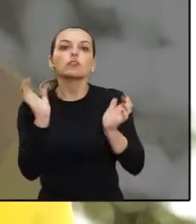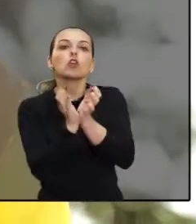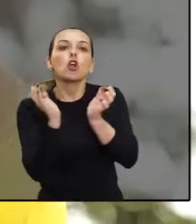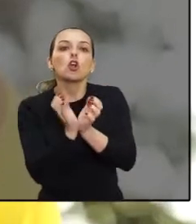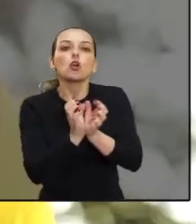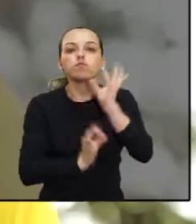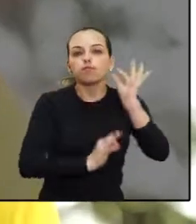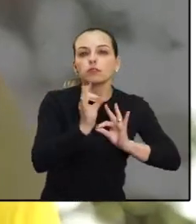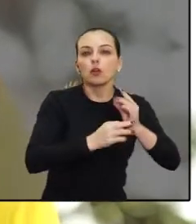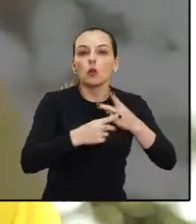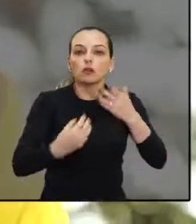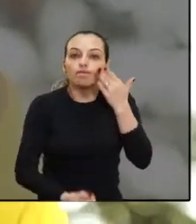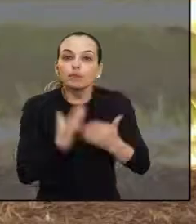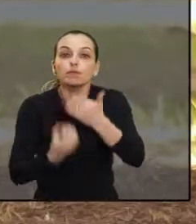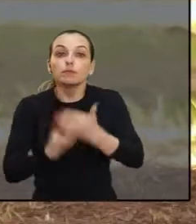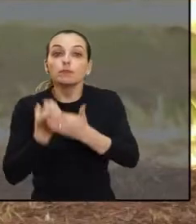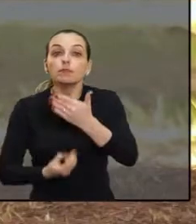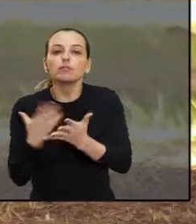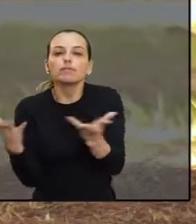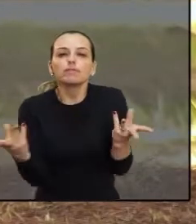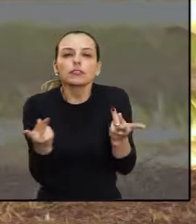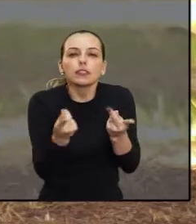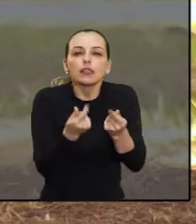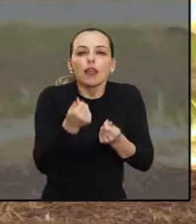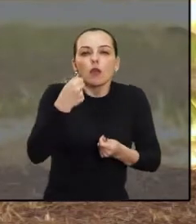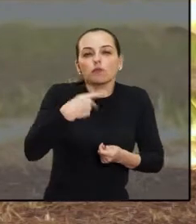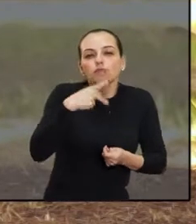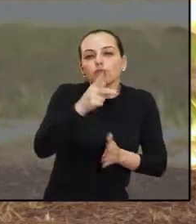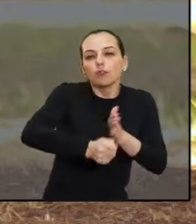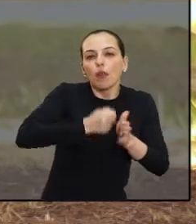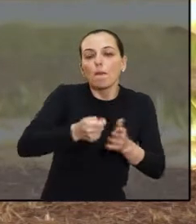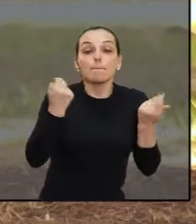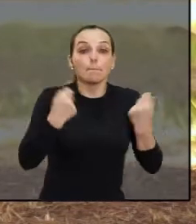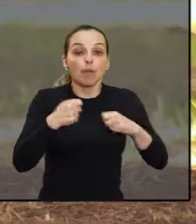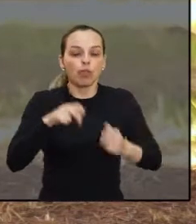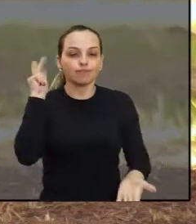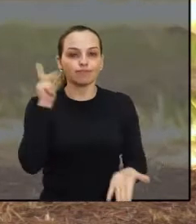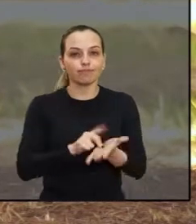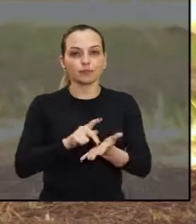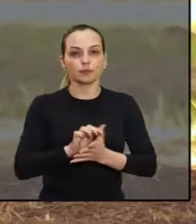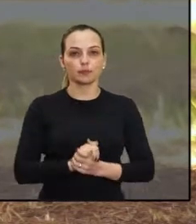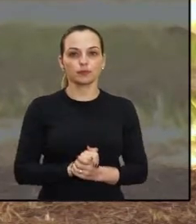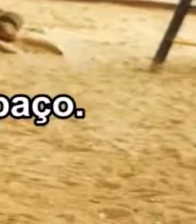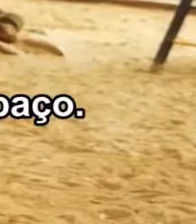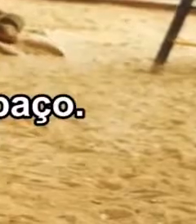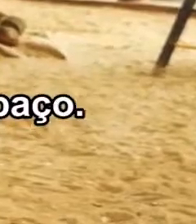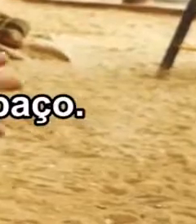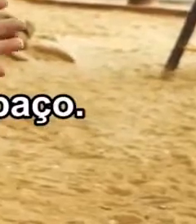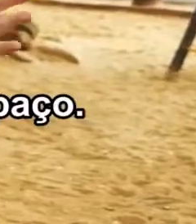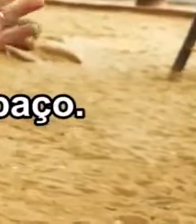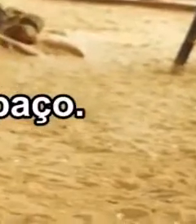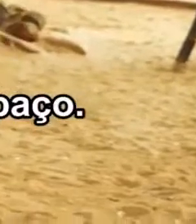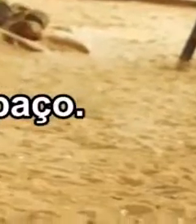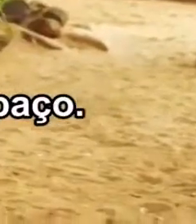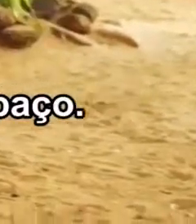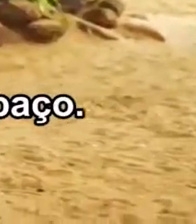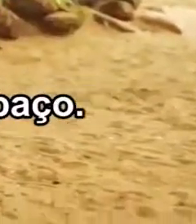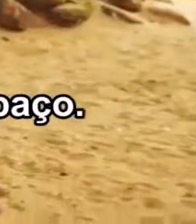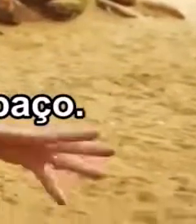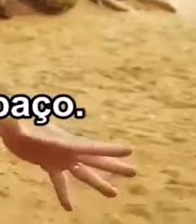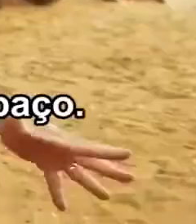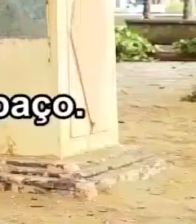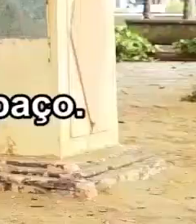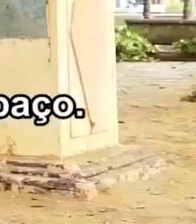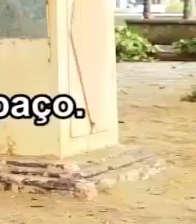Então, quando um grupo de artistas se reúne, coisas magníficas acontecem. E é isso que nós precisamos aqui na nossa cidade. O artista só quer um